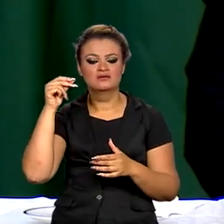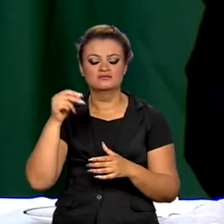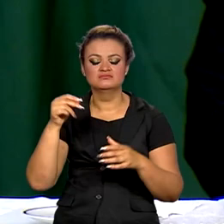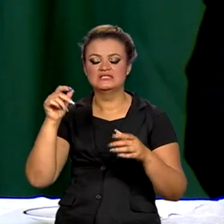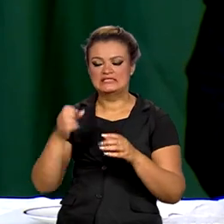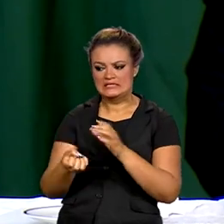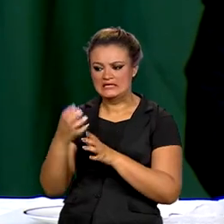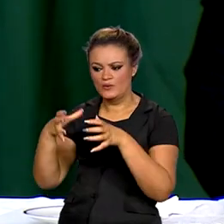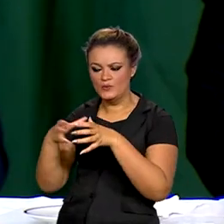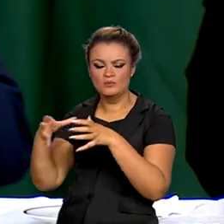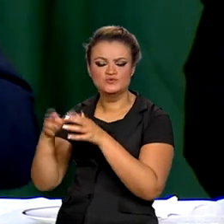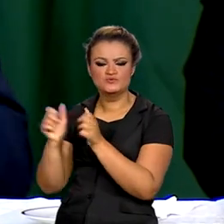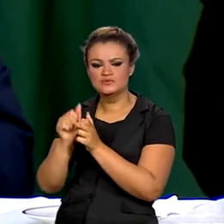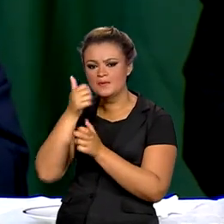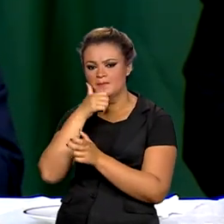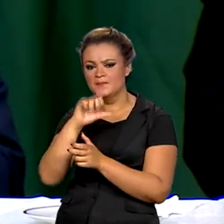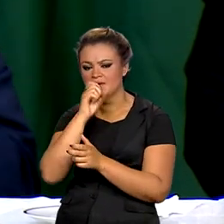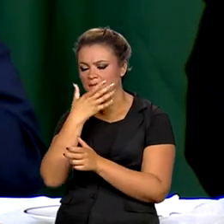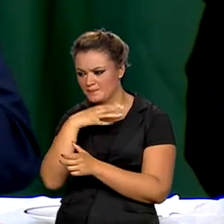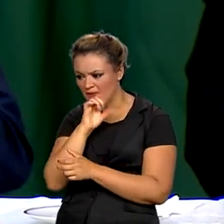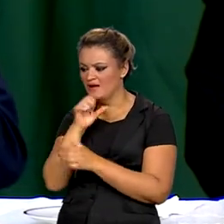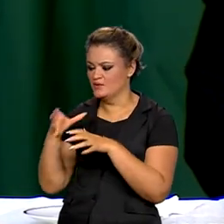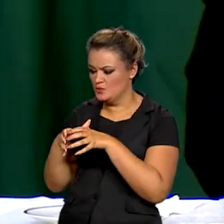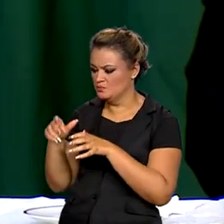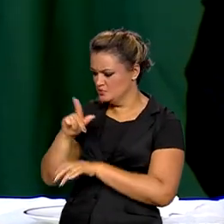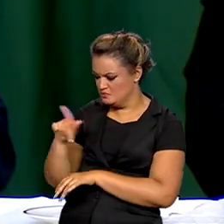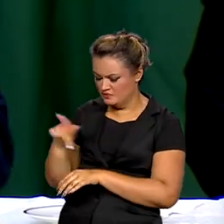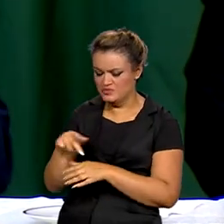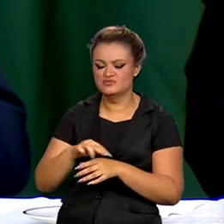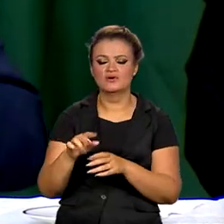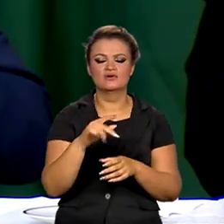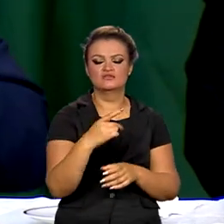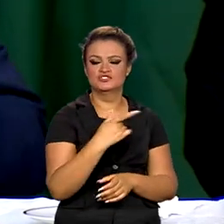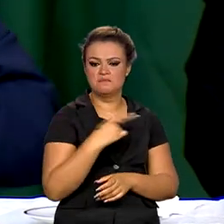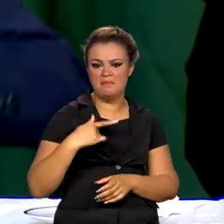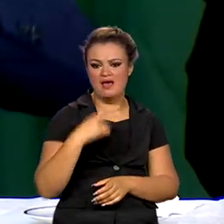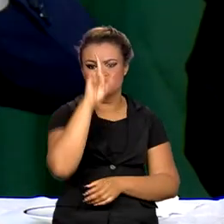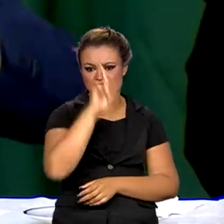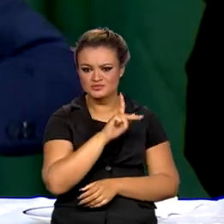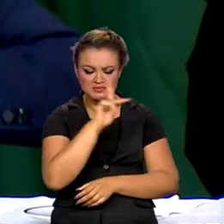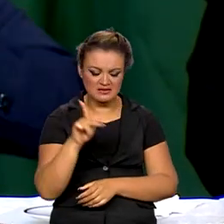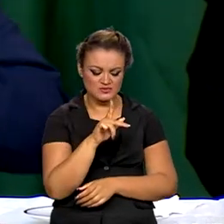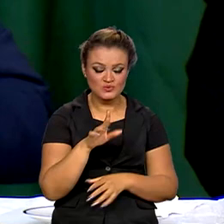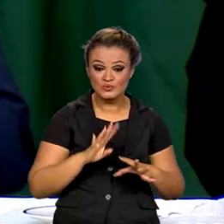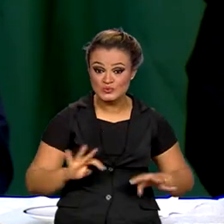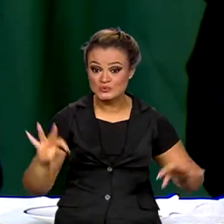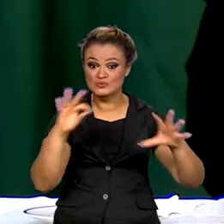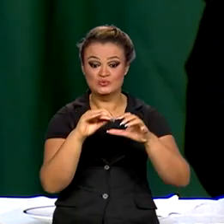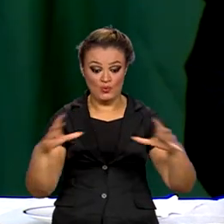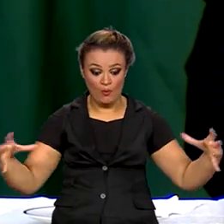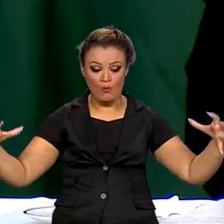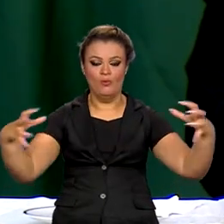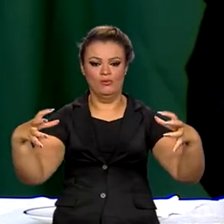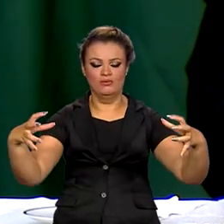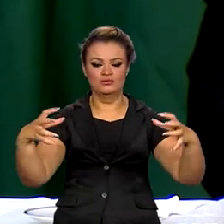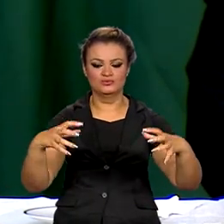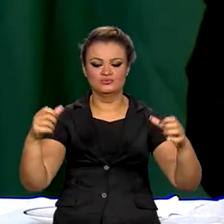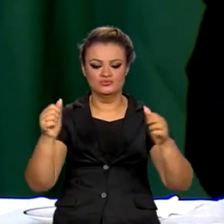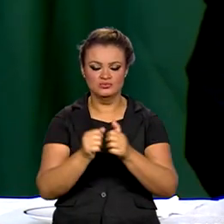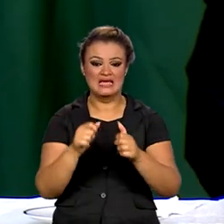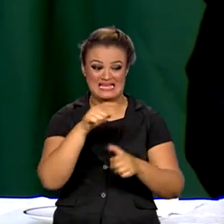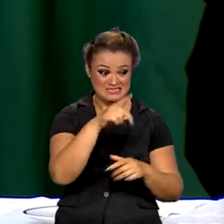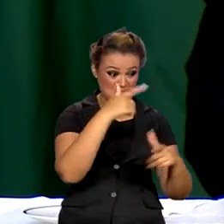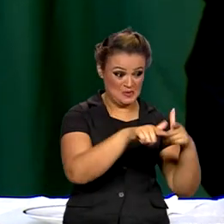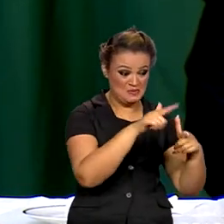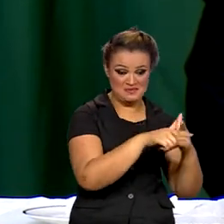pais, sabe, comitê de professores, comitê de padres, pastores. Nós temos que transformar esse grave